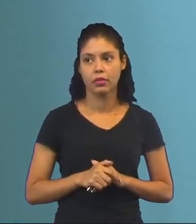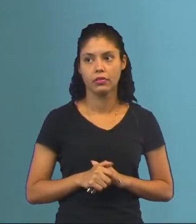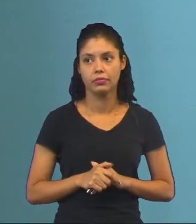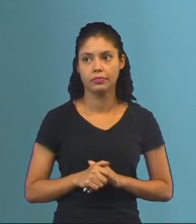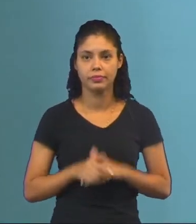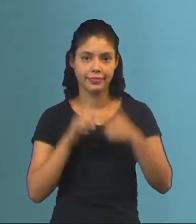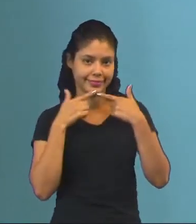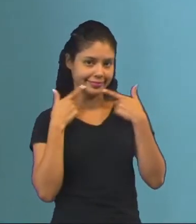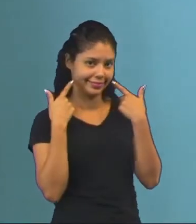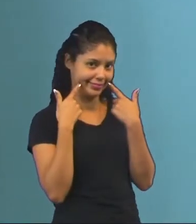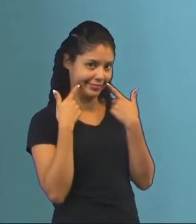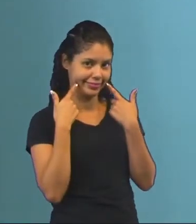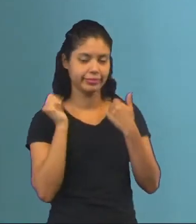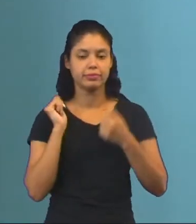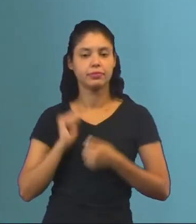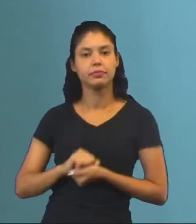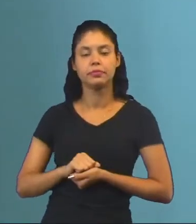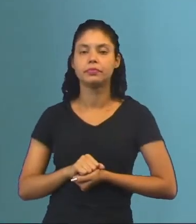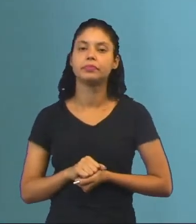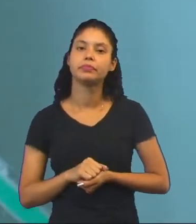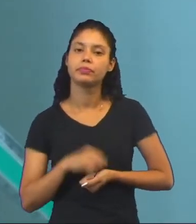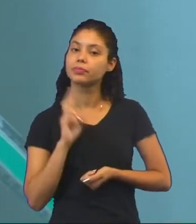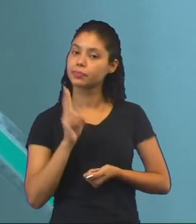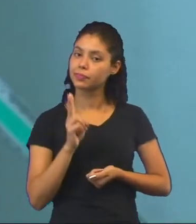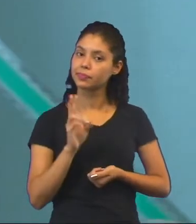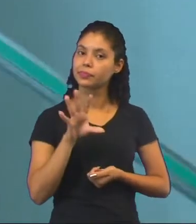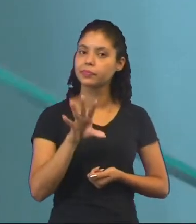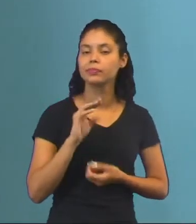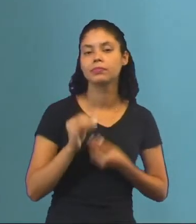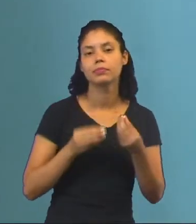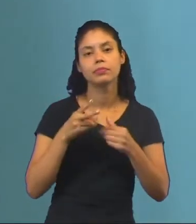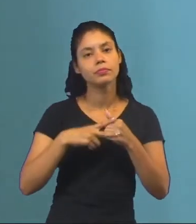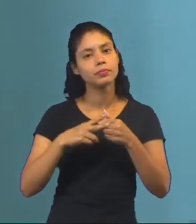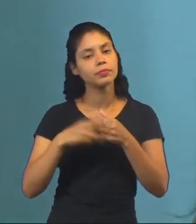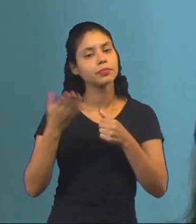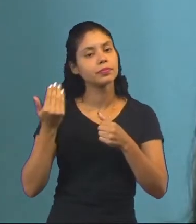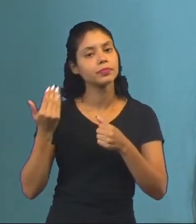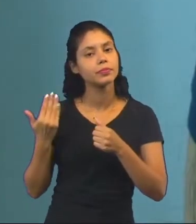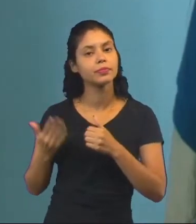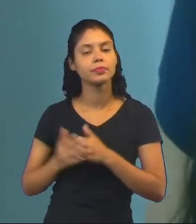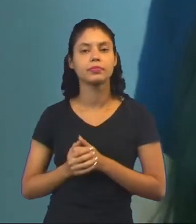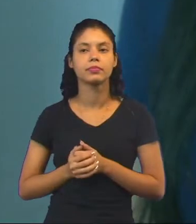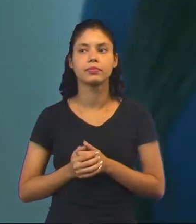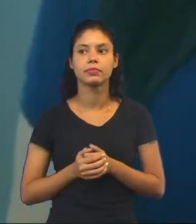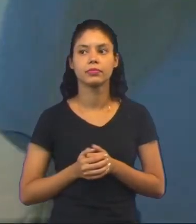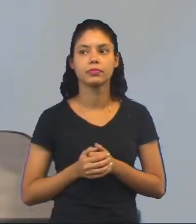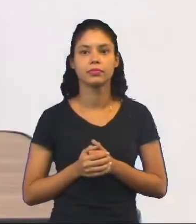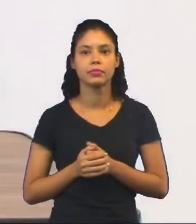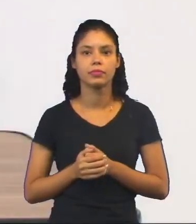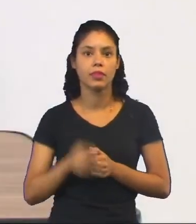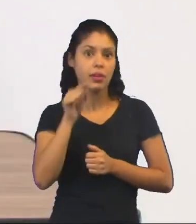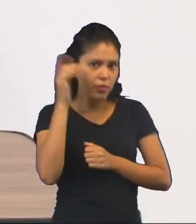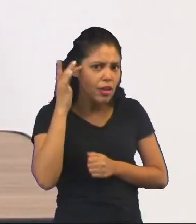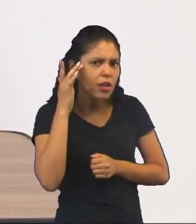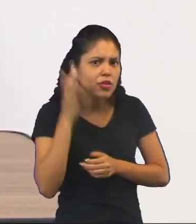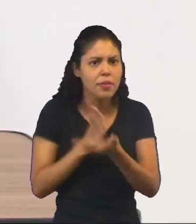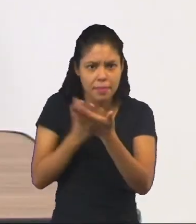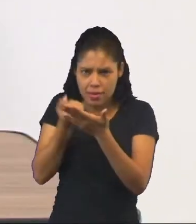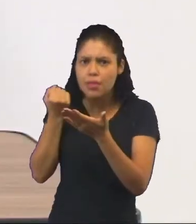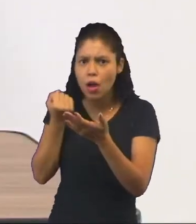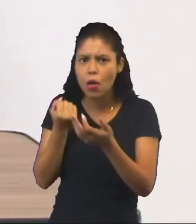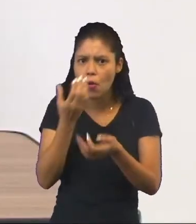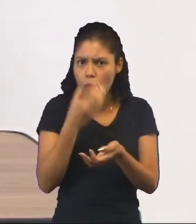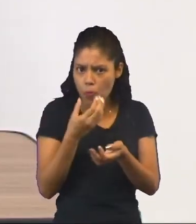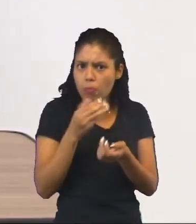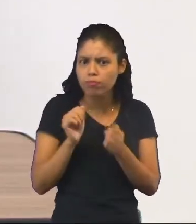ó. Com o sorriso no rosto. Da mesma forma do verbo anterior. Oh, o que você acha de nós irmos pegar um pedaço do bolo que a